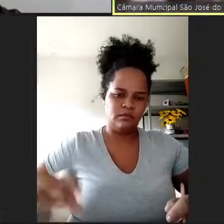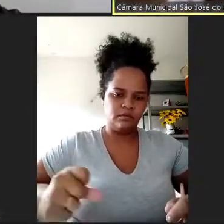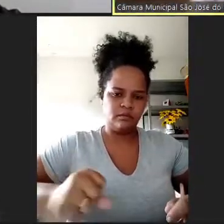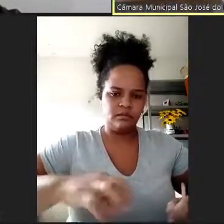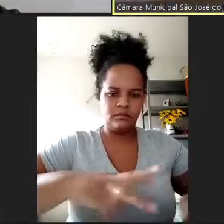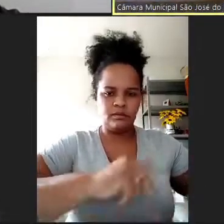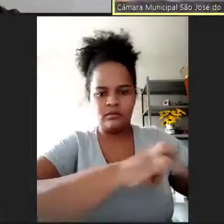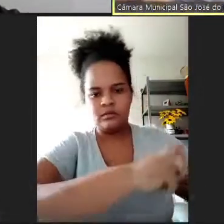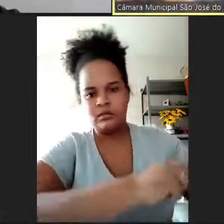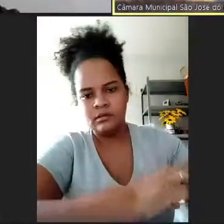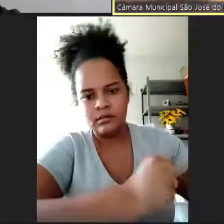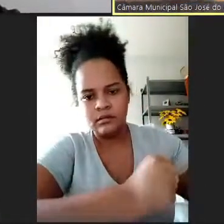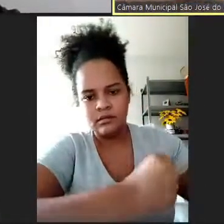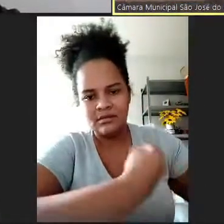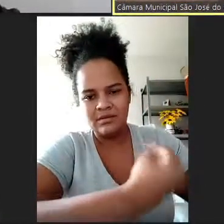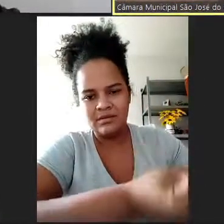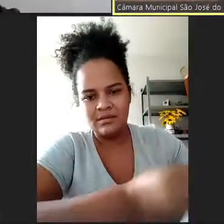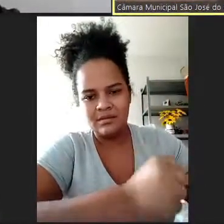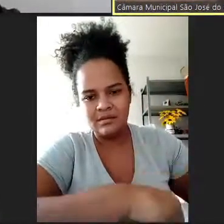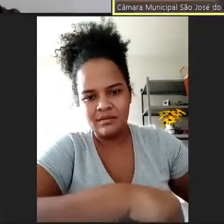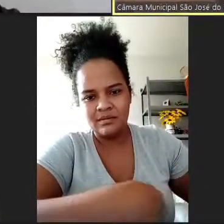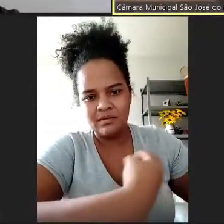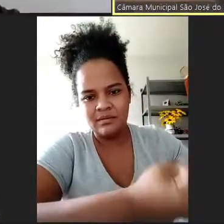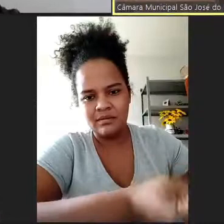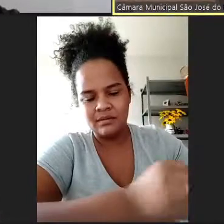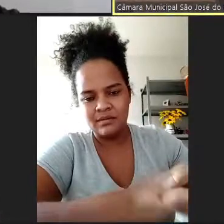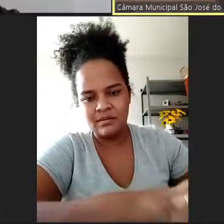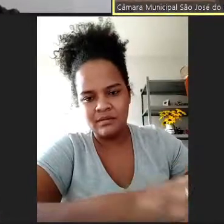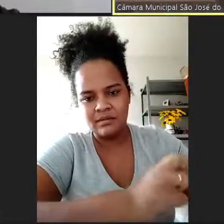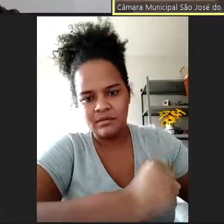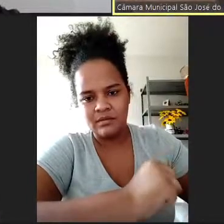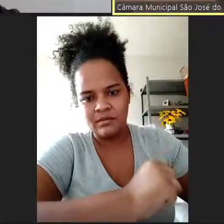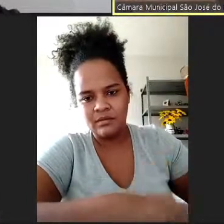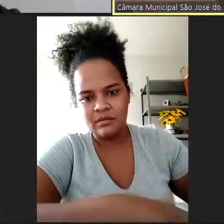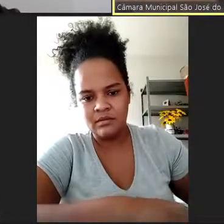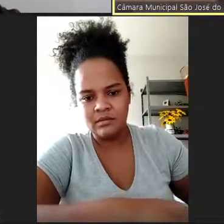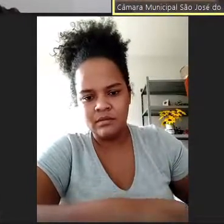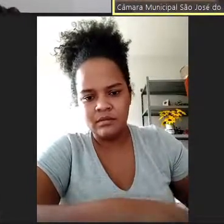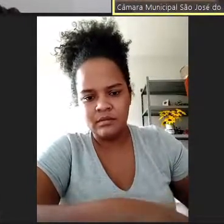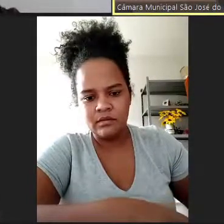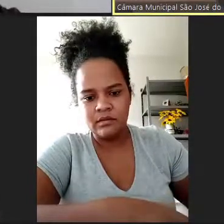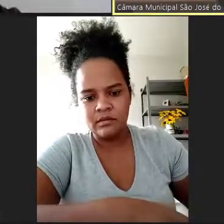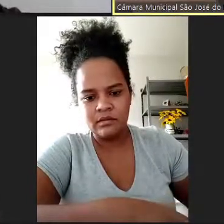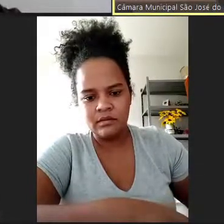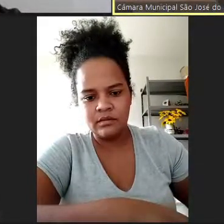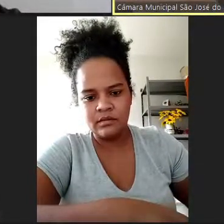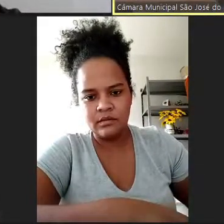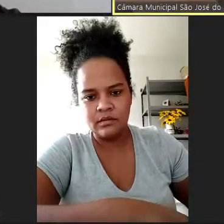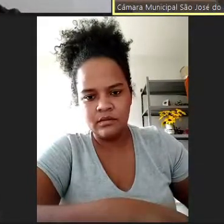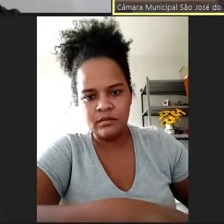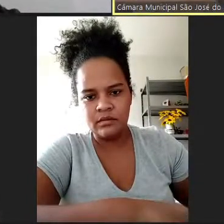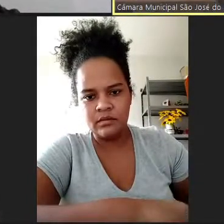precisa nesse momento. É importante destacar também que é um projeto que a nossa primeira-dama, a Cris,